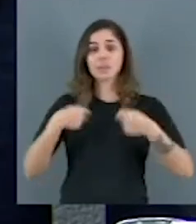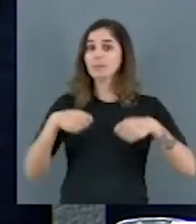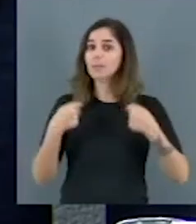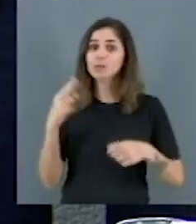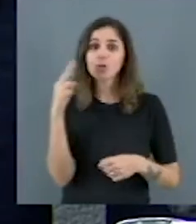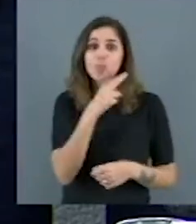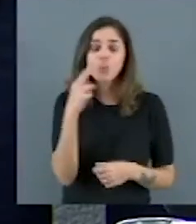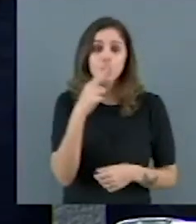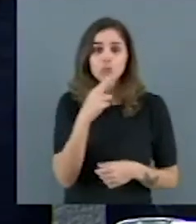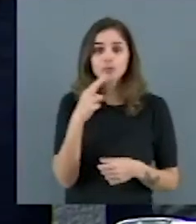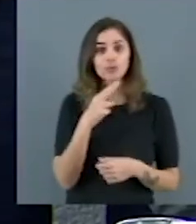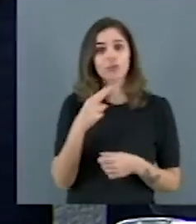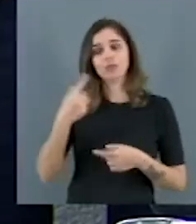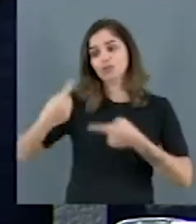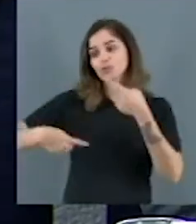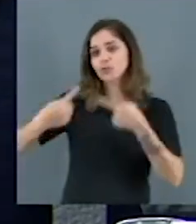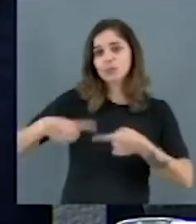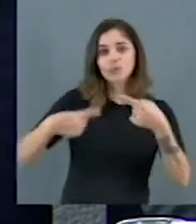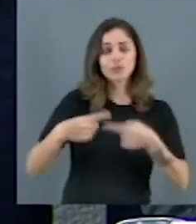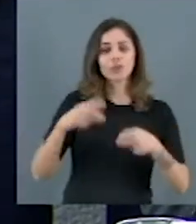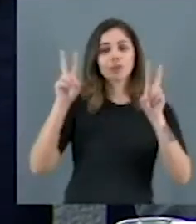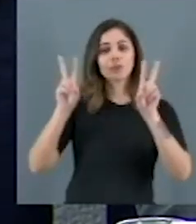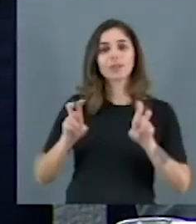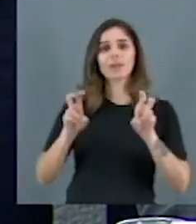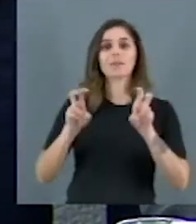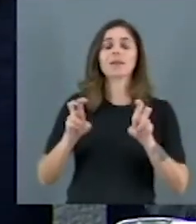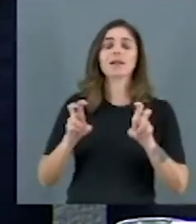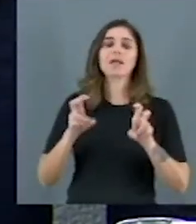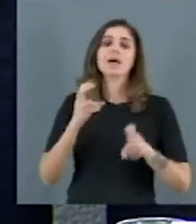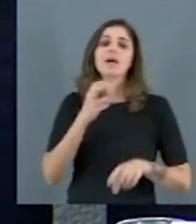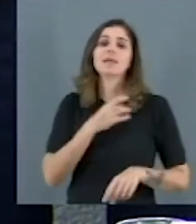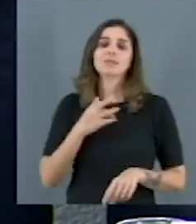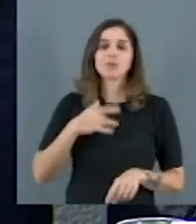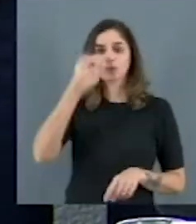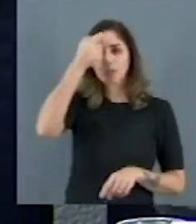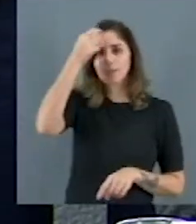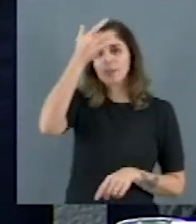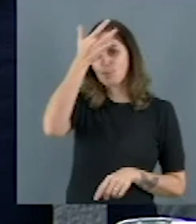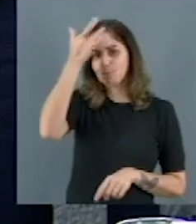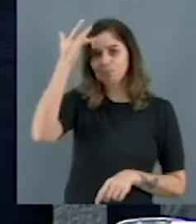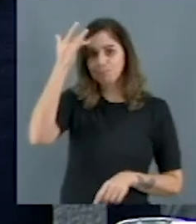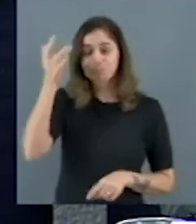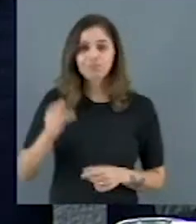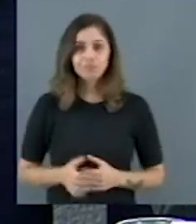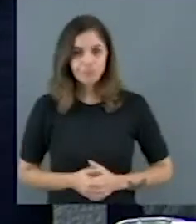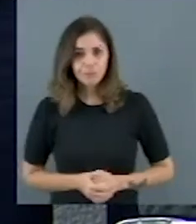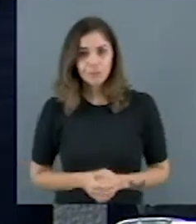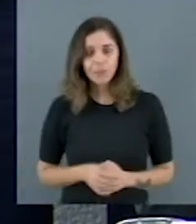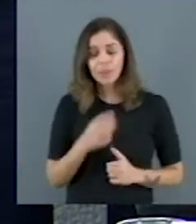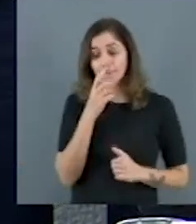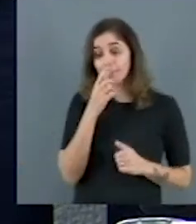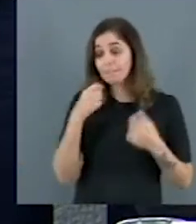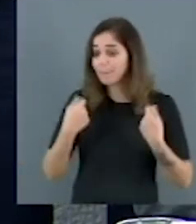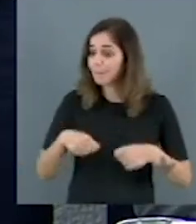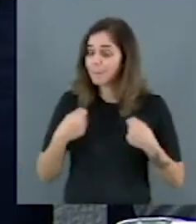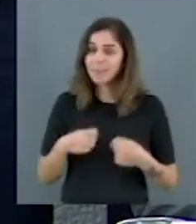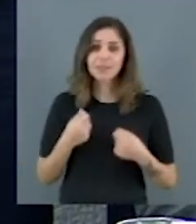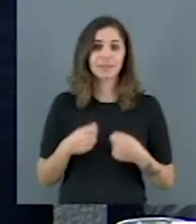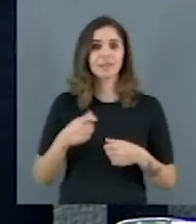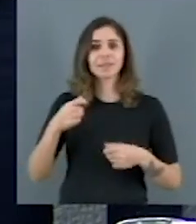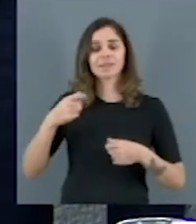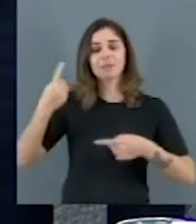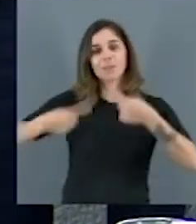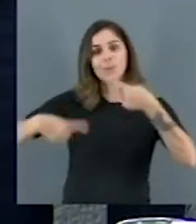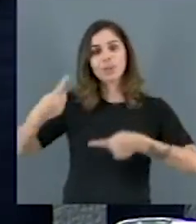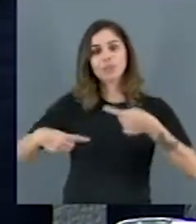mental. E não discutiremos saúde mental com seriedade, sem tratar saúde mental como uma política pública para